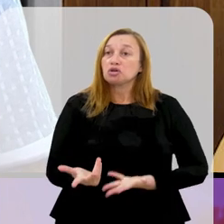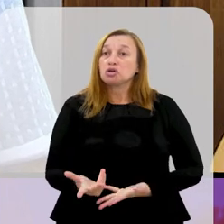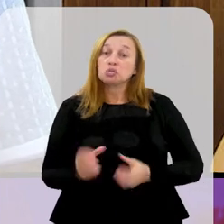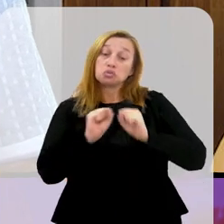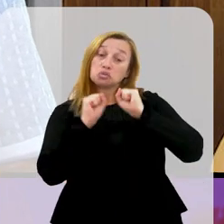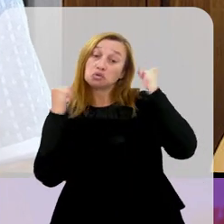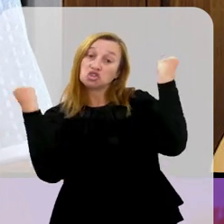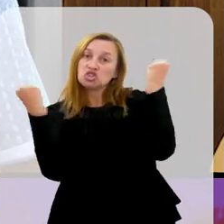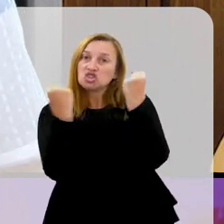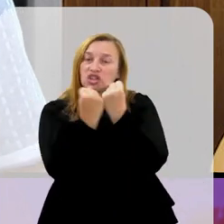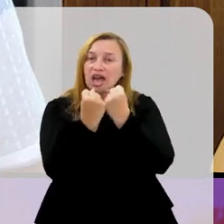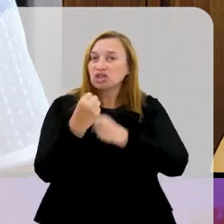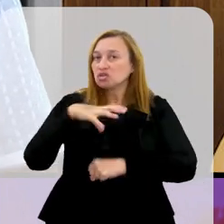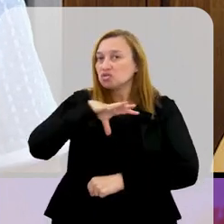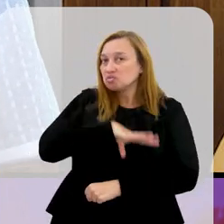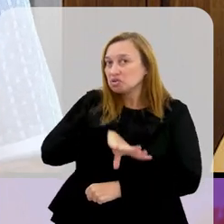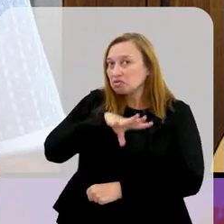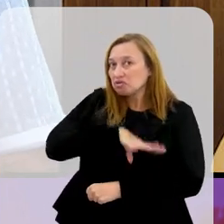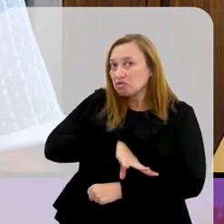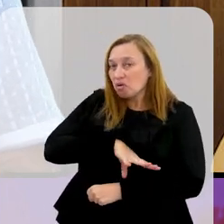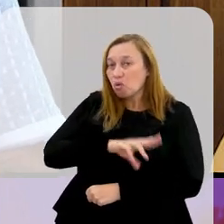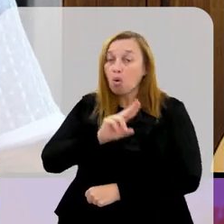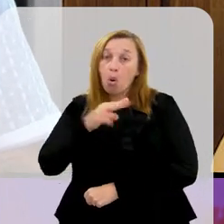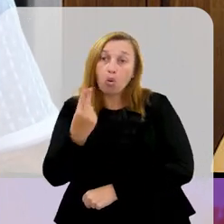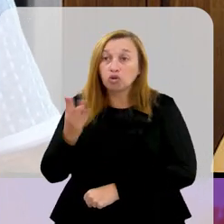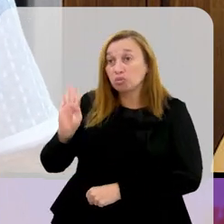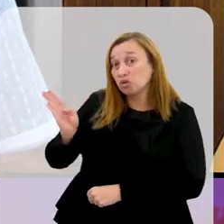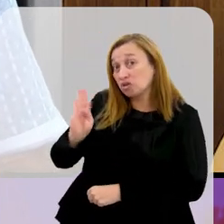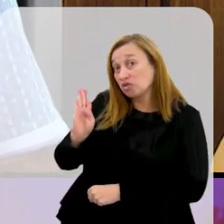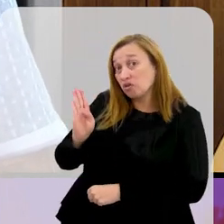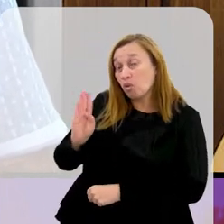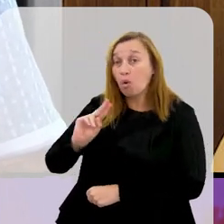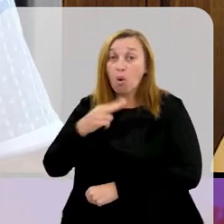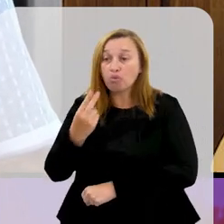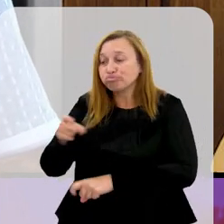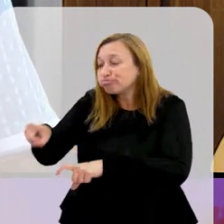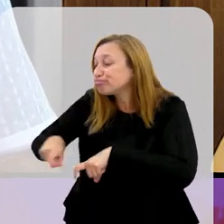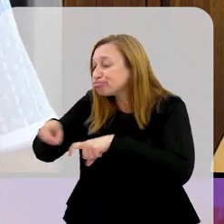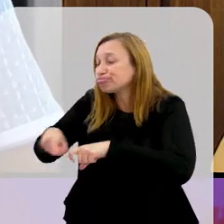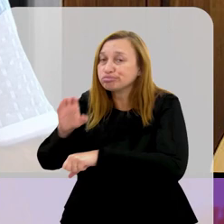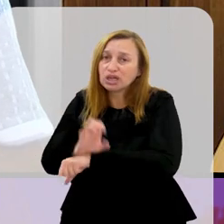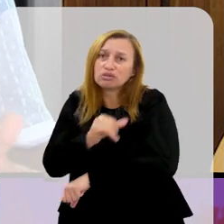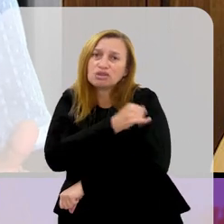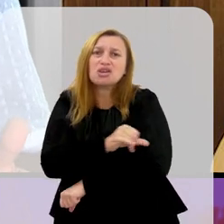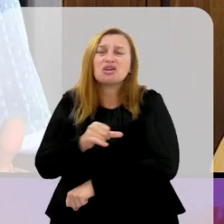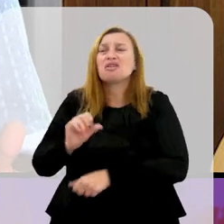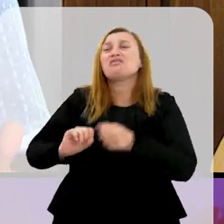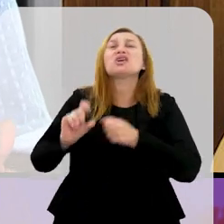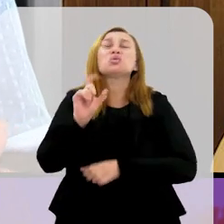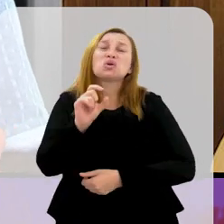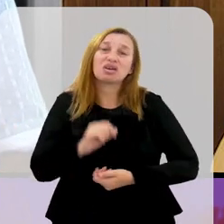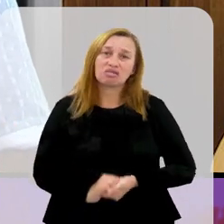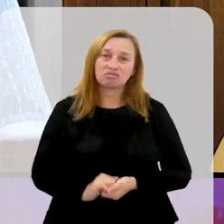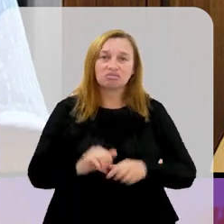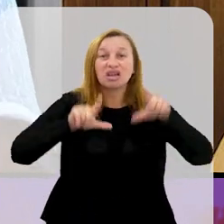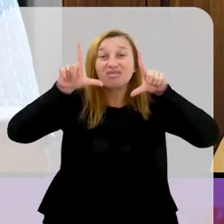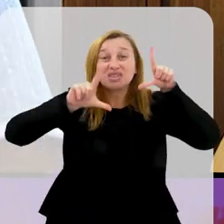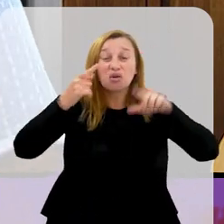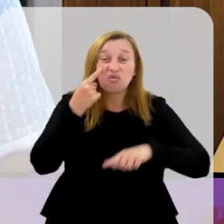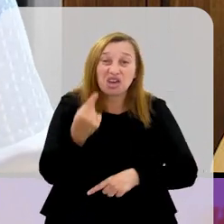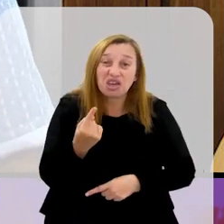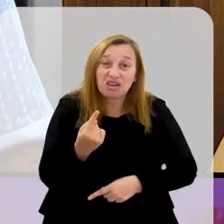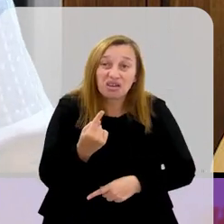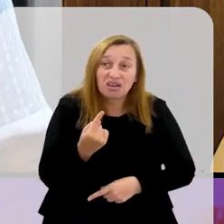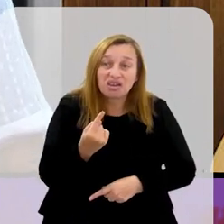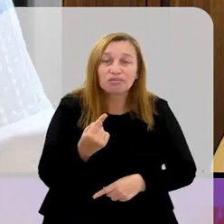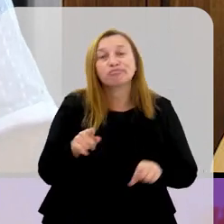São Januário, no Engenhão ou até mesmo no interior aqui do estado do Rio de Janeiro e aí fica fazendo o quê? Fica vendo